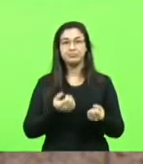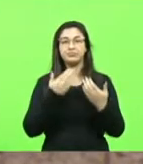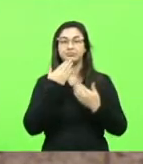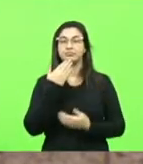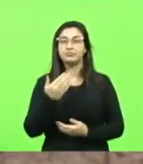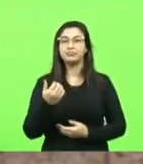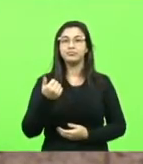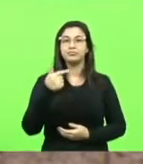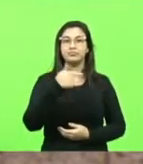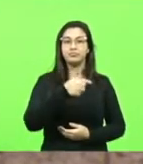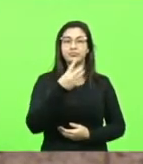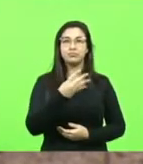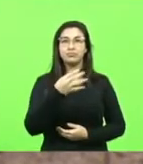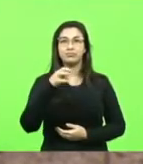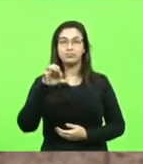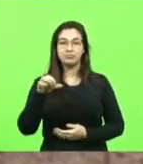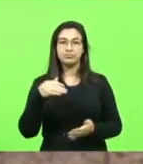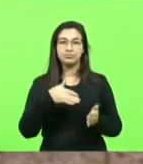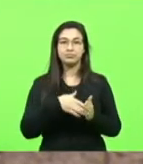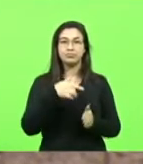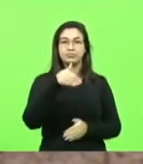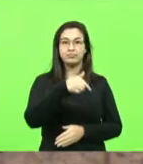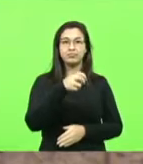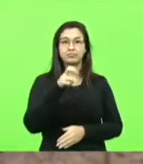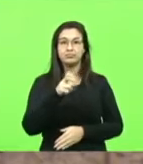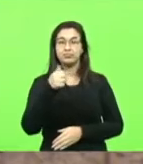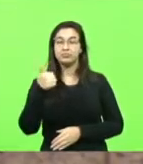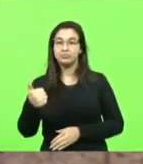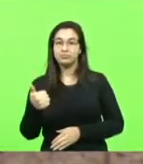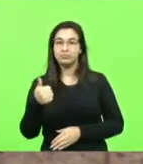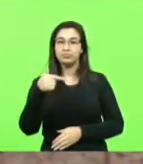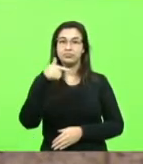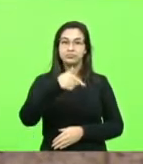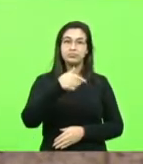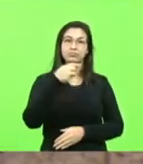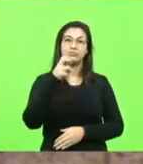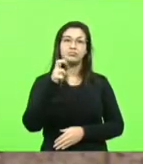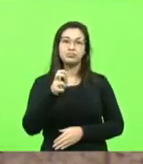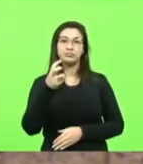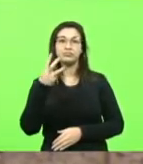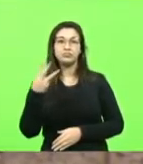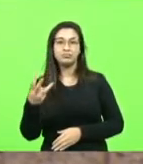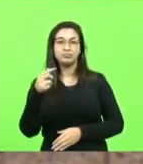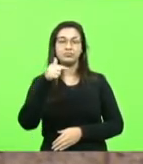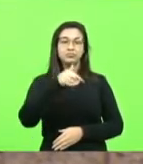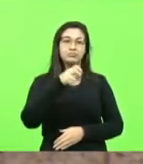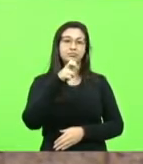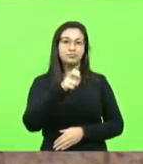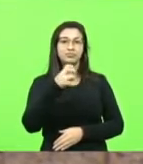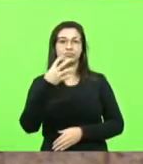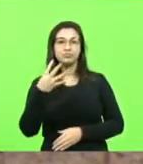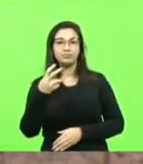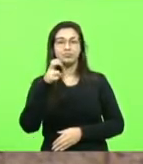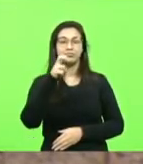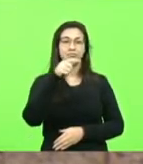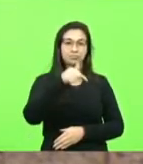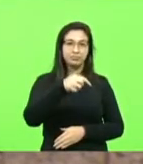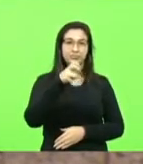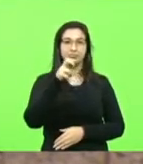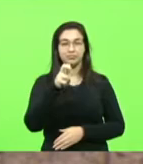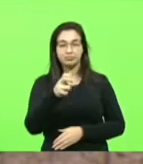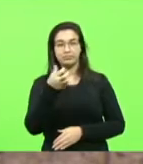749 a 751, 753, 754, 756